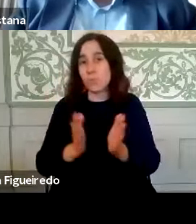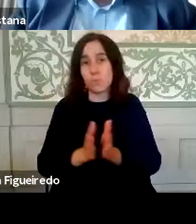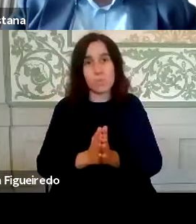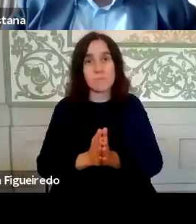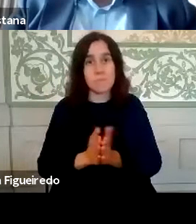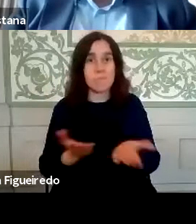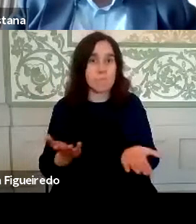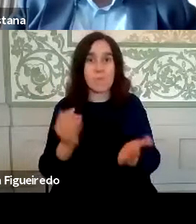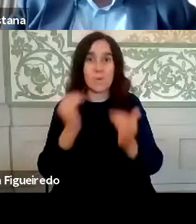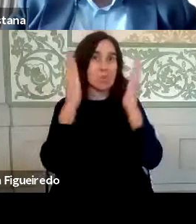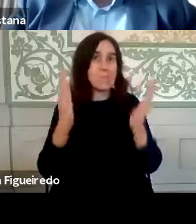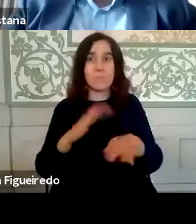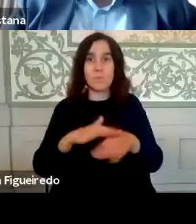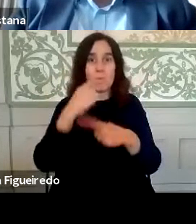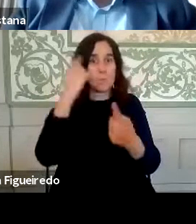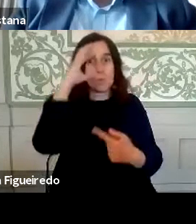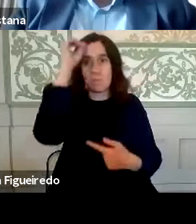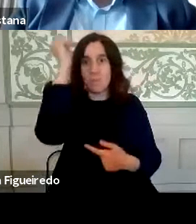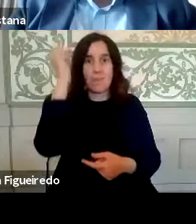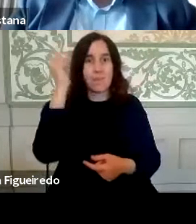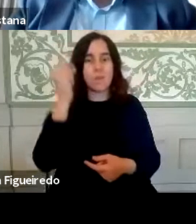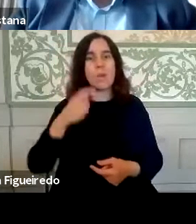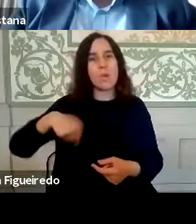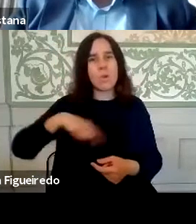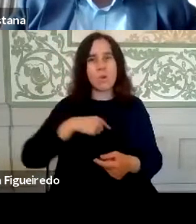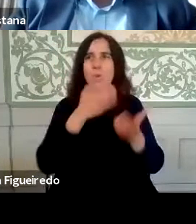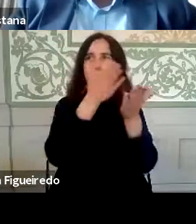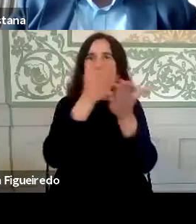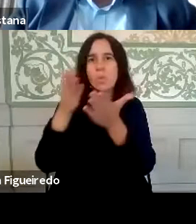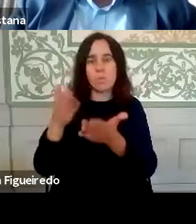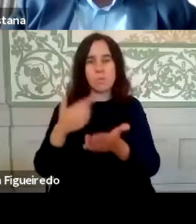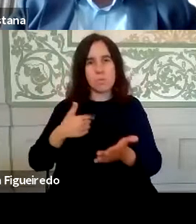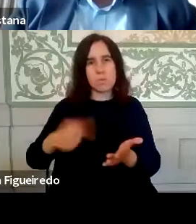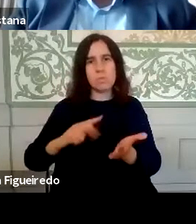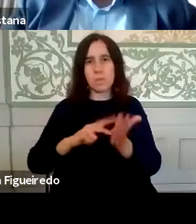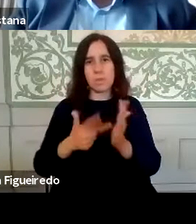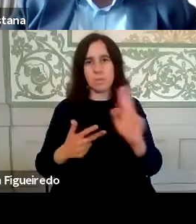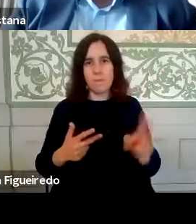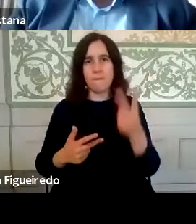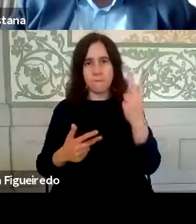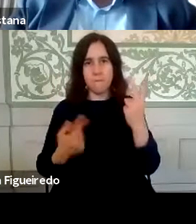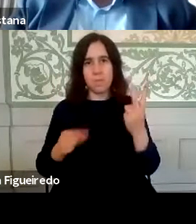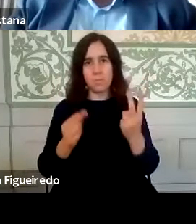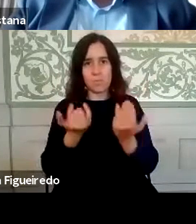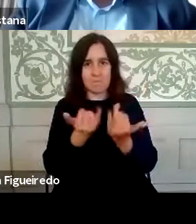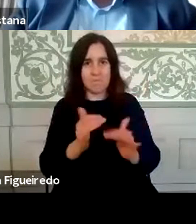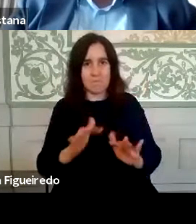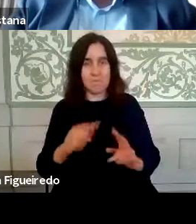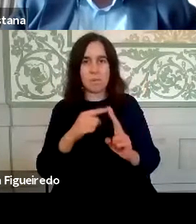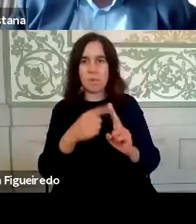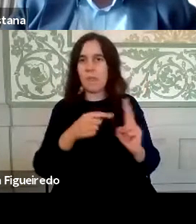em todos os organismos de administração pública, em que nós ajudamos, nós temos cá dois técnicos de informática, que têm estado